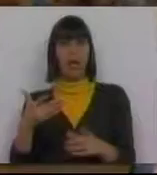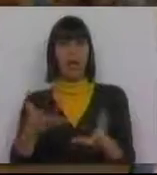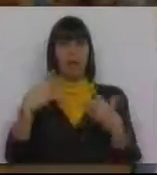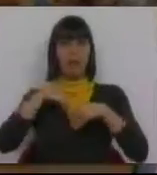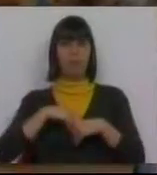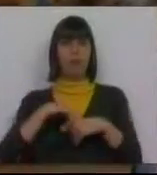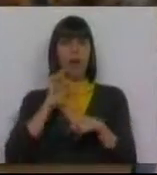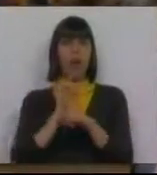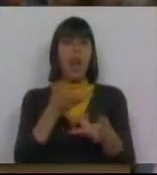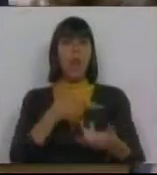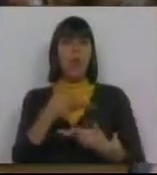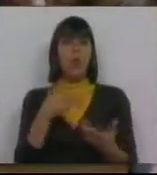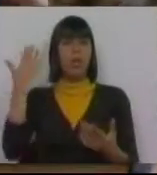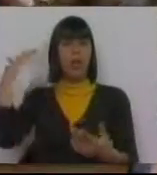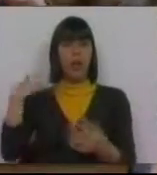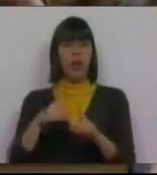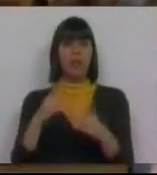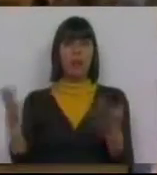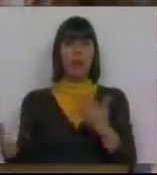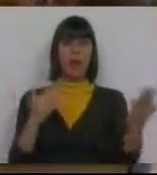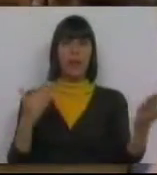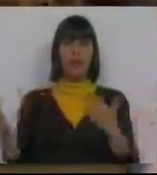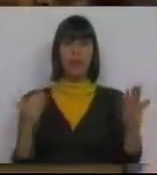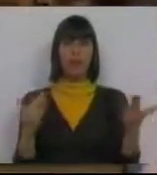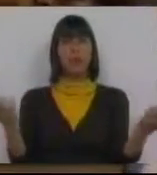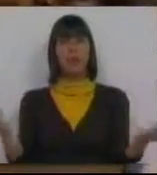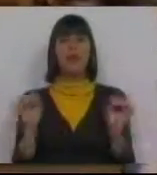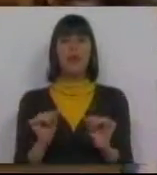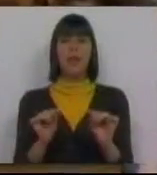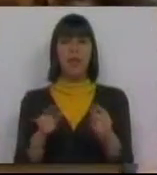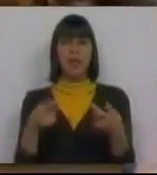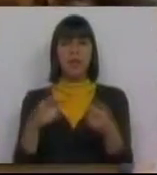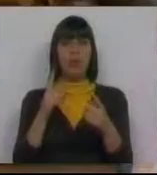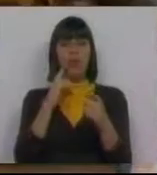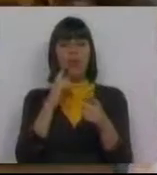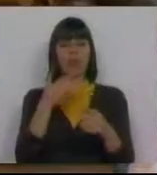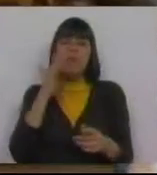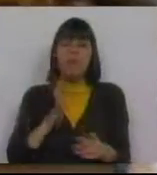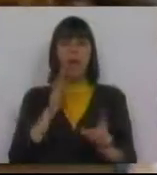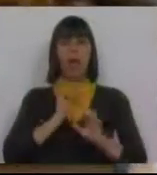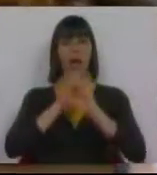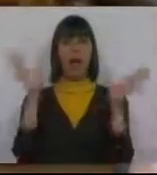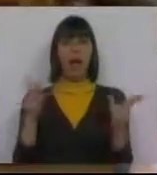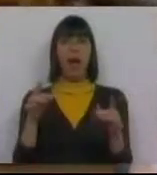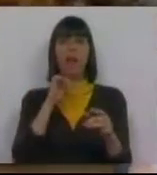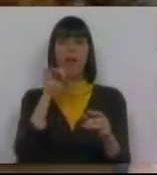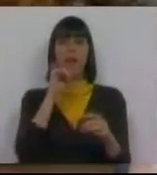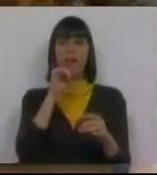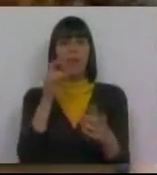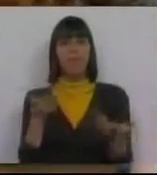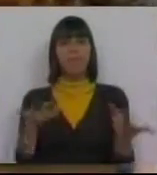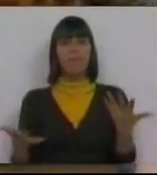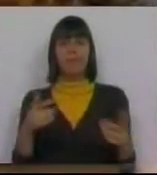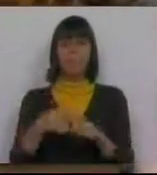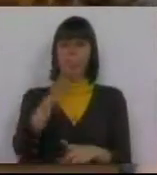adquiridos e negociados entre as partes. E é este ajuste de contas que paira sempre